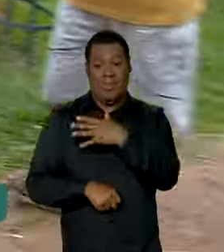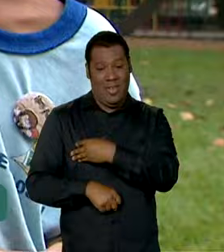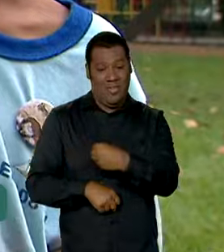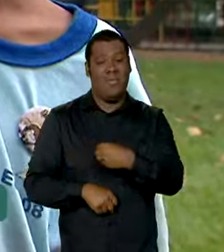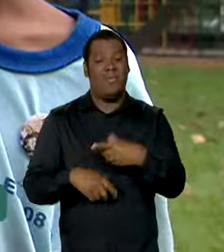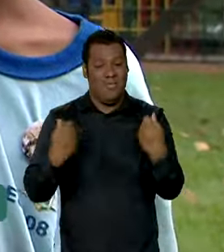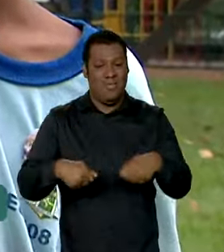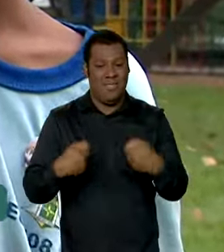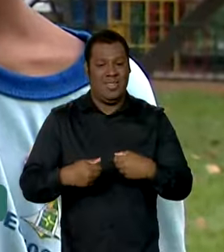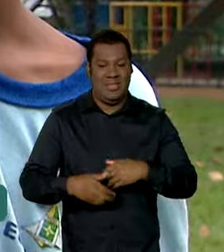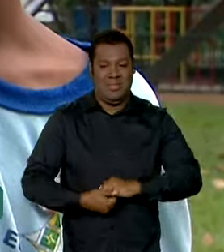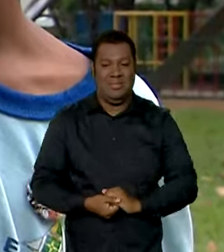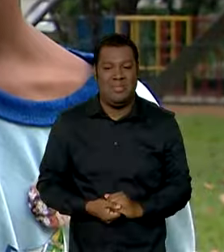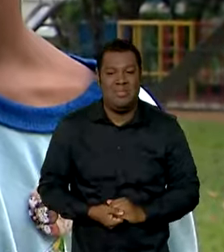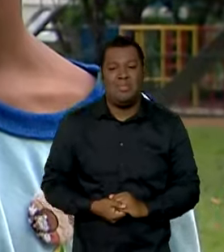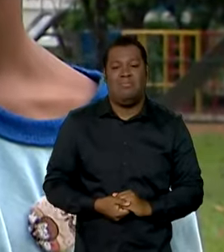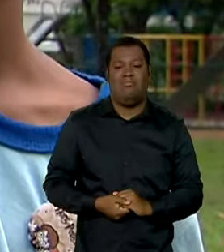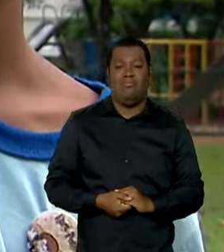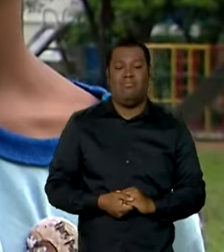fundamental.